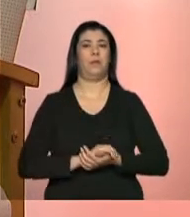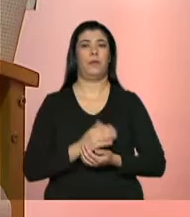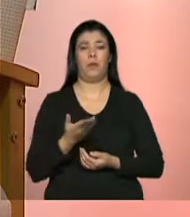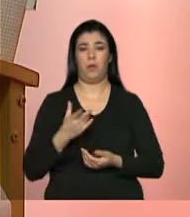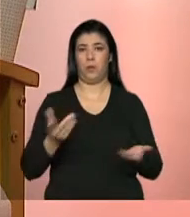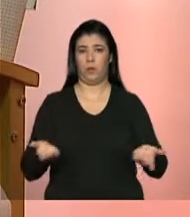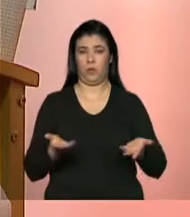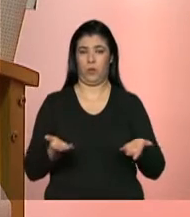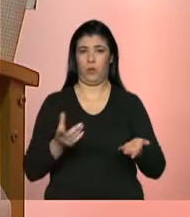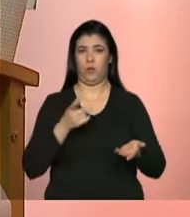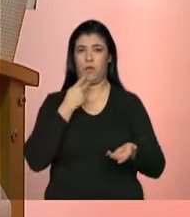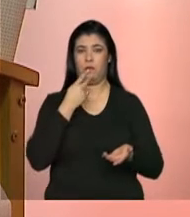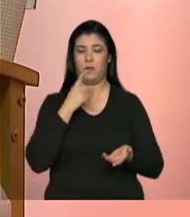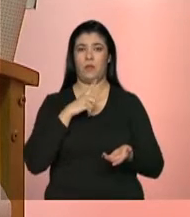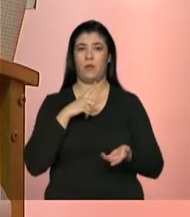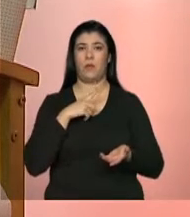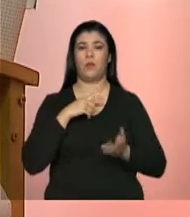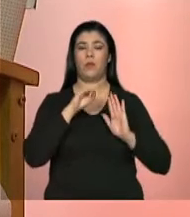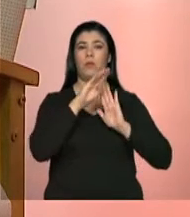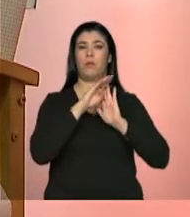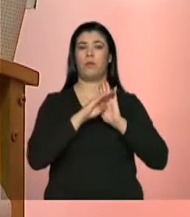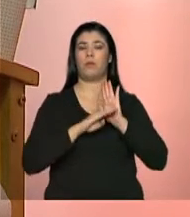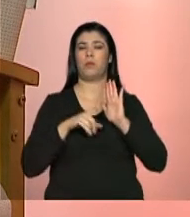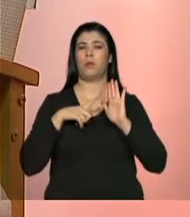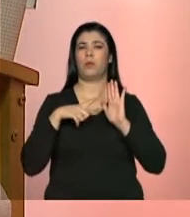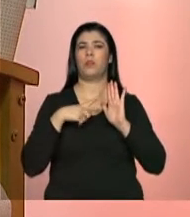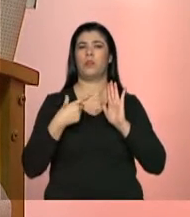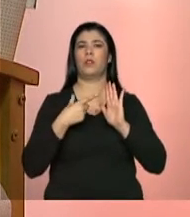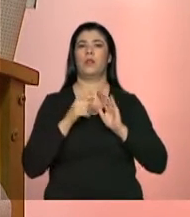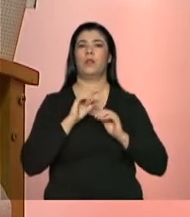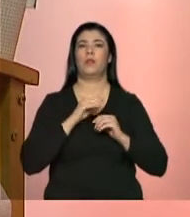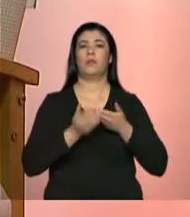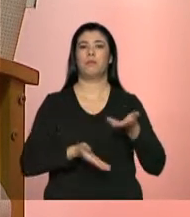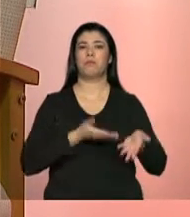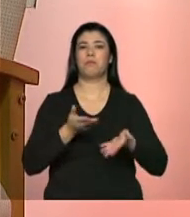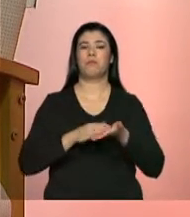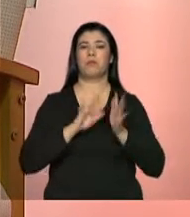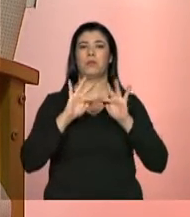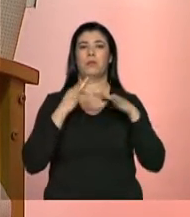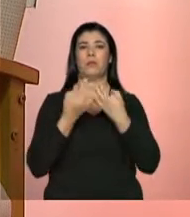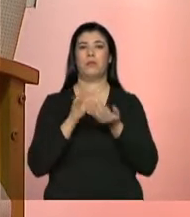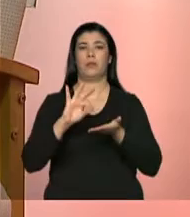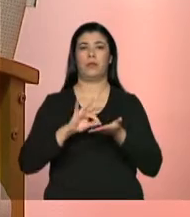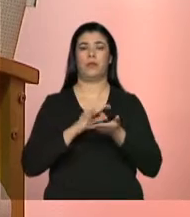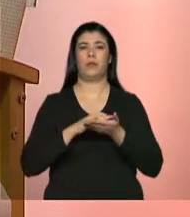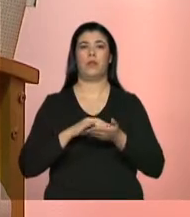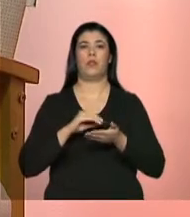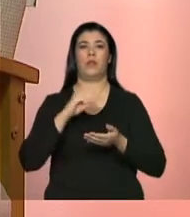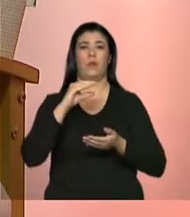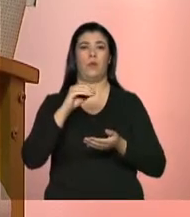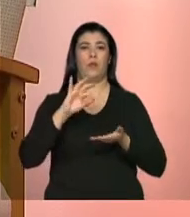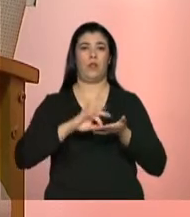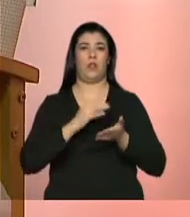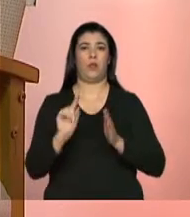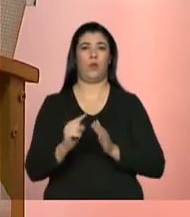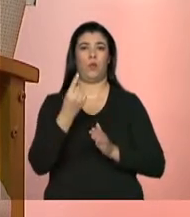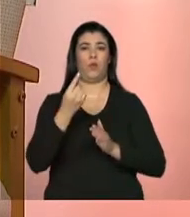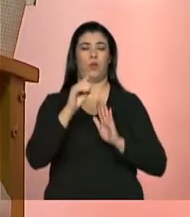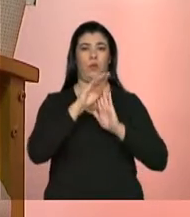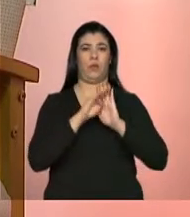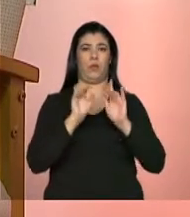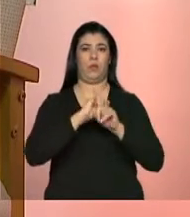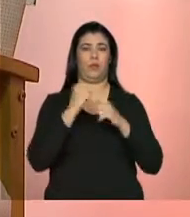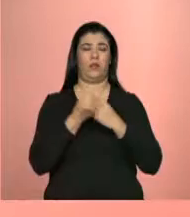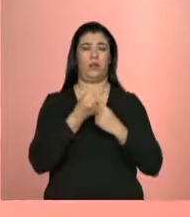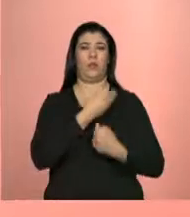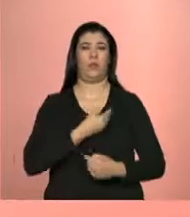Hoje falaremos sobre os programas que atendem as famílias inscritas no Cadastro Único para Programas Sociais do Governo